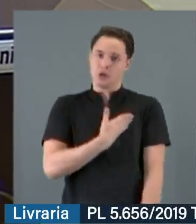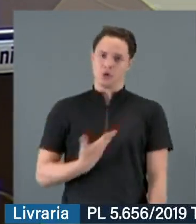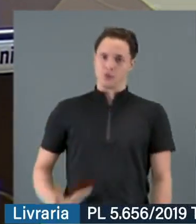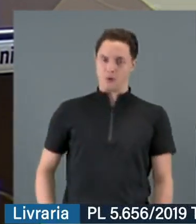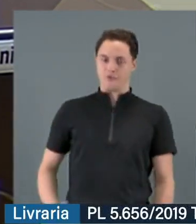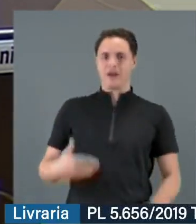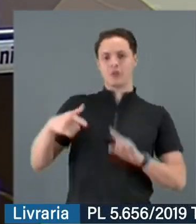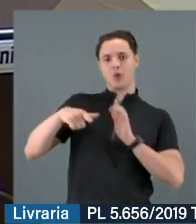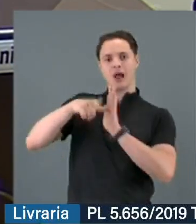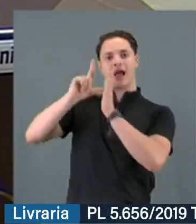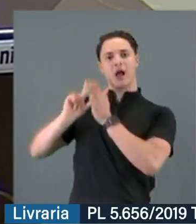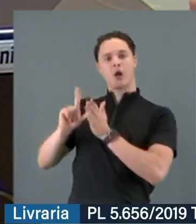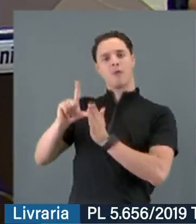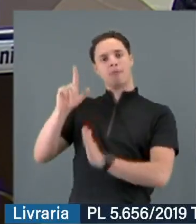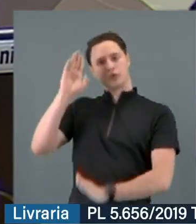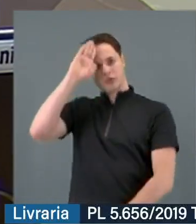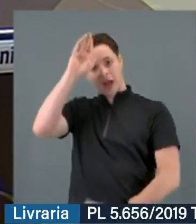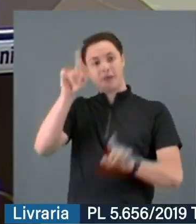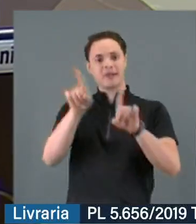e ela tem uma outra posição estratégica nesta secretaria.